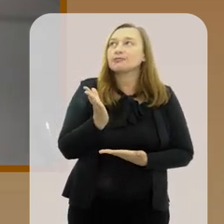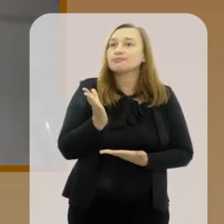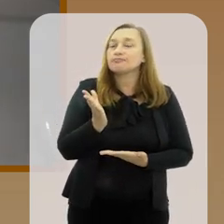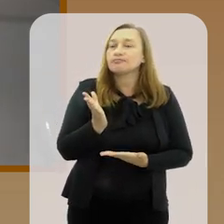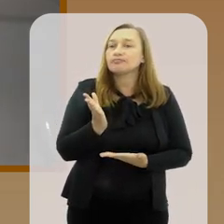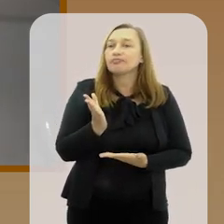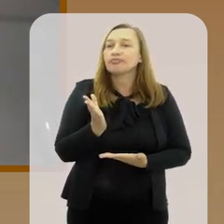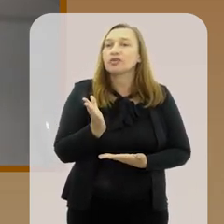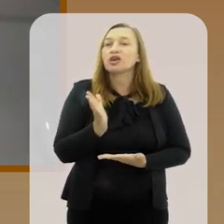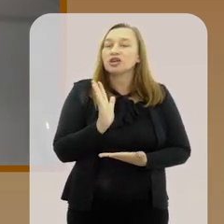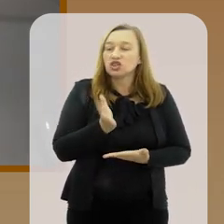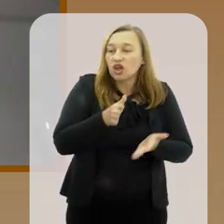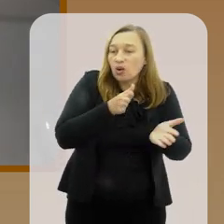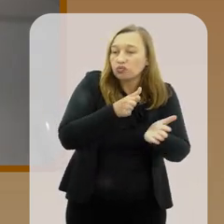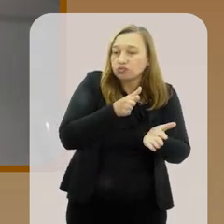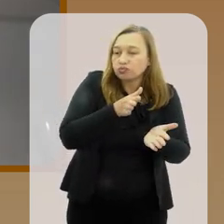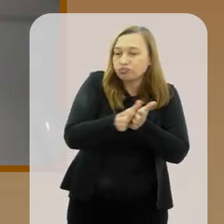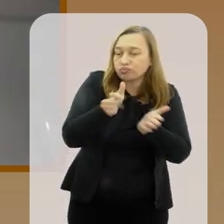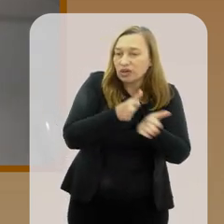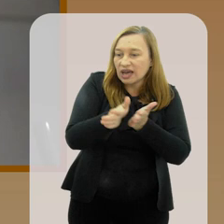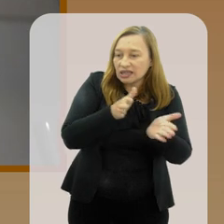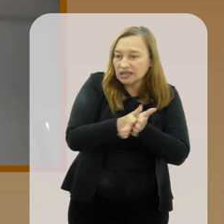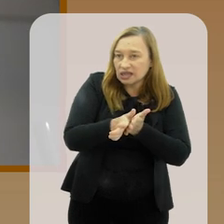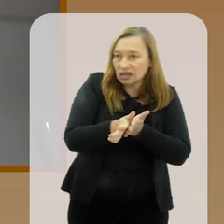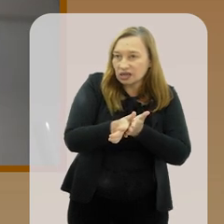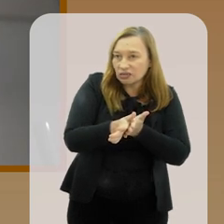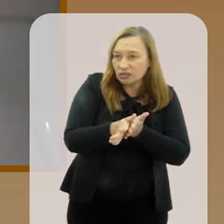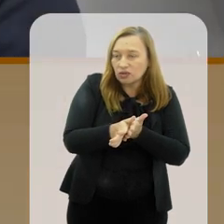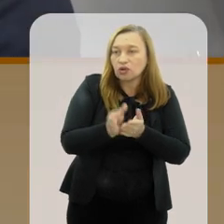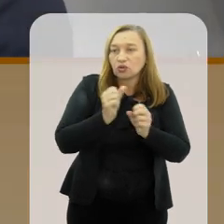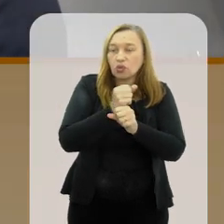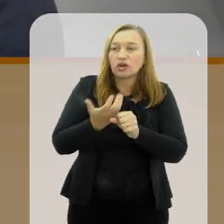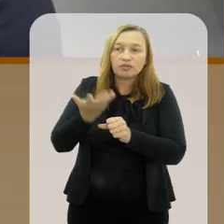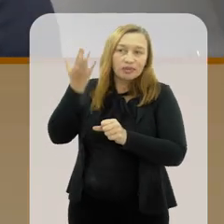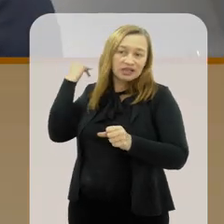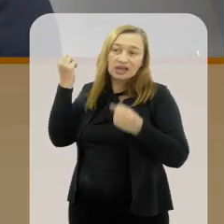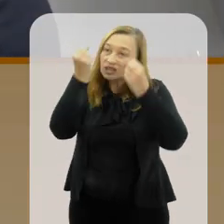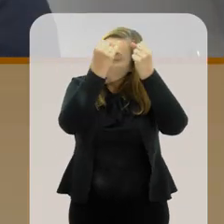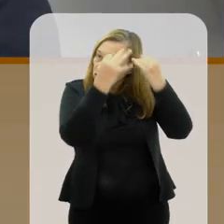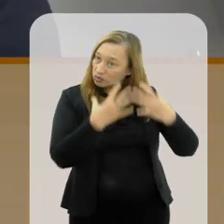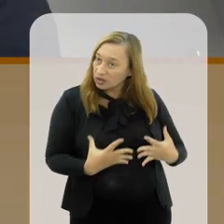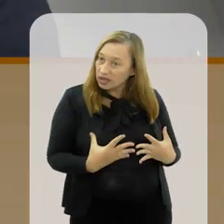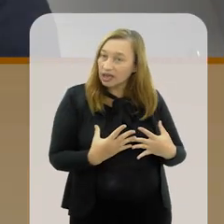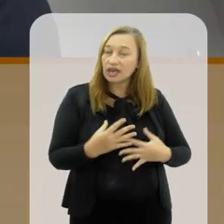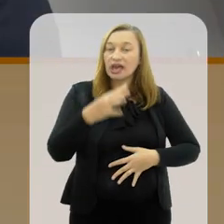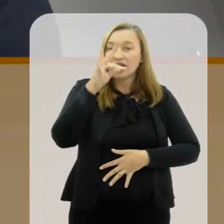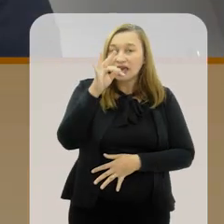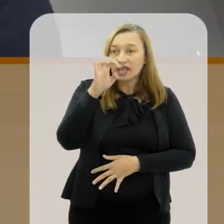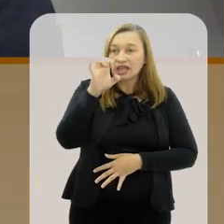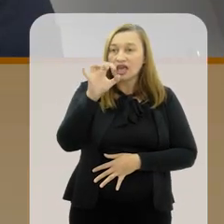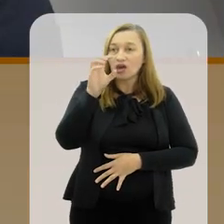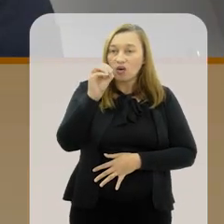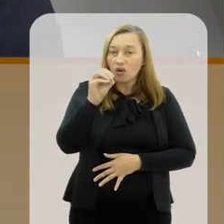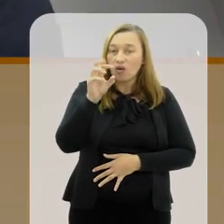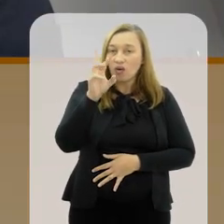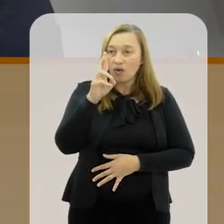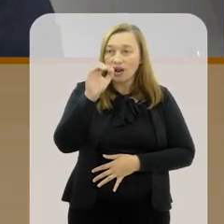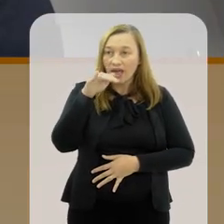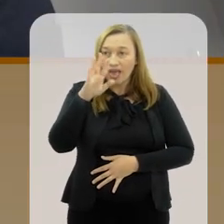Que apareceram na... Cuja foi a publicação do ano passado. Não sei quão bem sucedido eu fui na explicação. Mas eu tentei fazer isso.